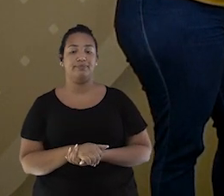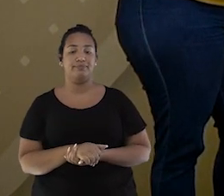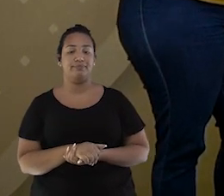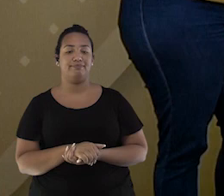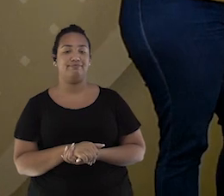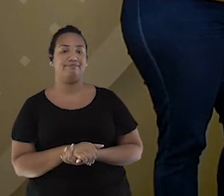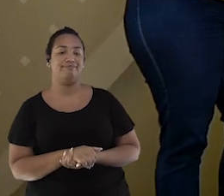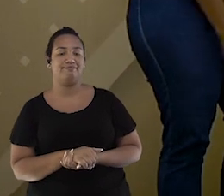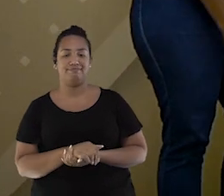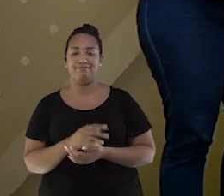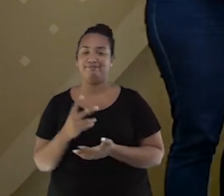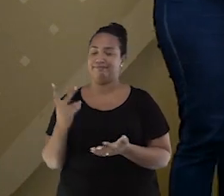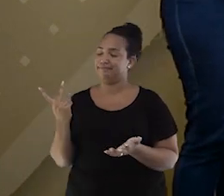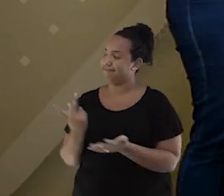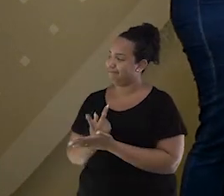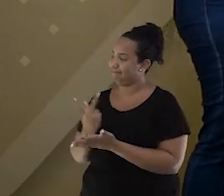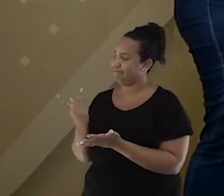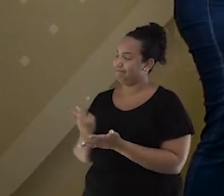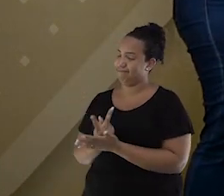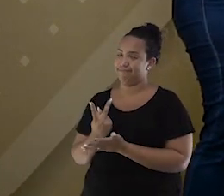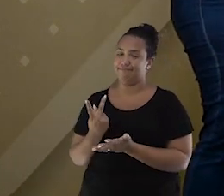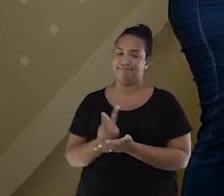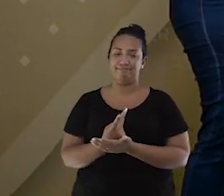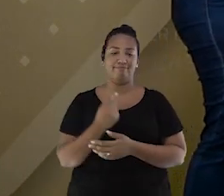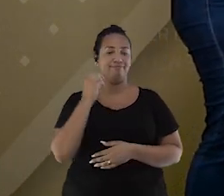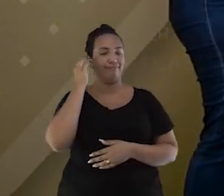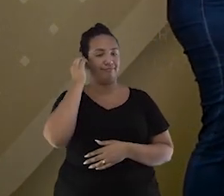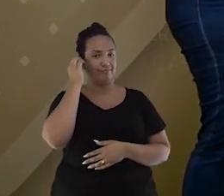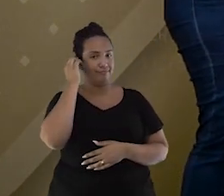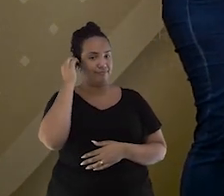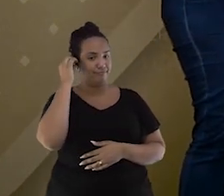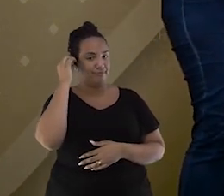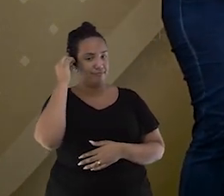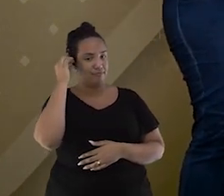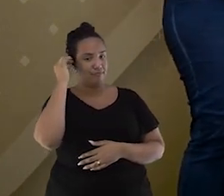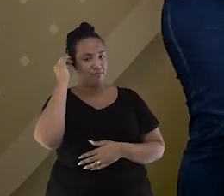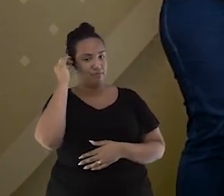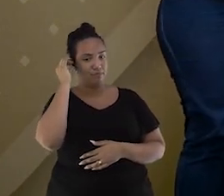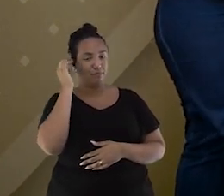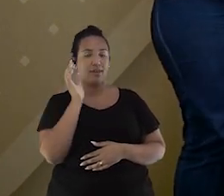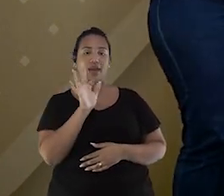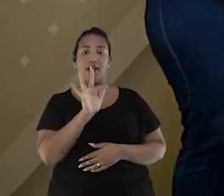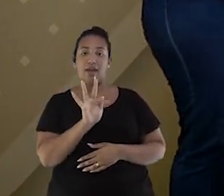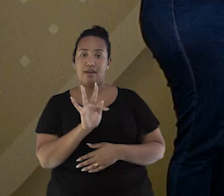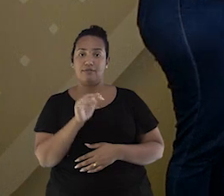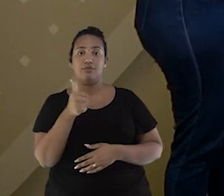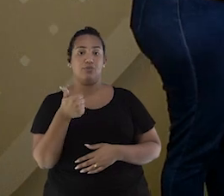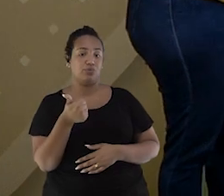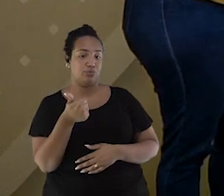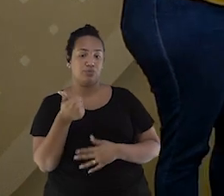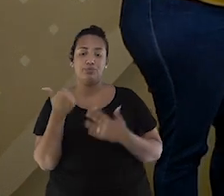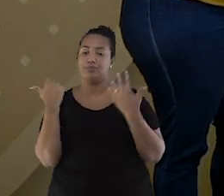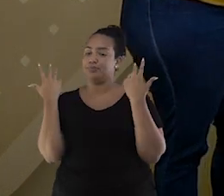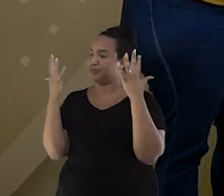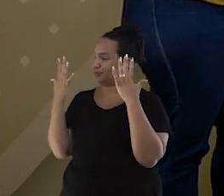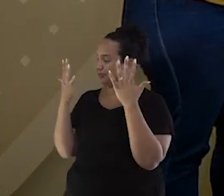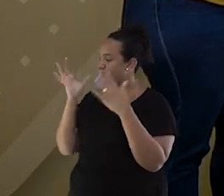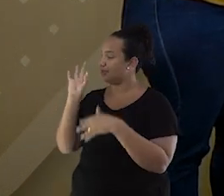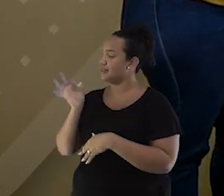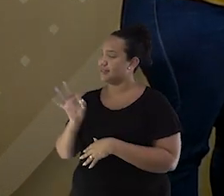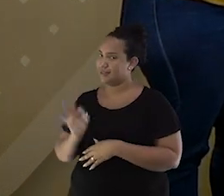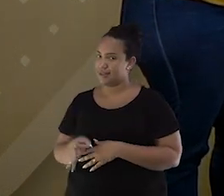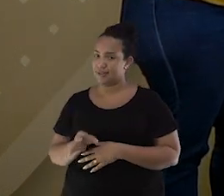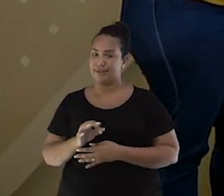Errou. Foi para o mar. F1. Isso. Acertou, Bia. Parabéns. Mais um